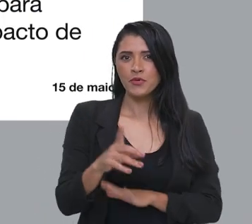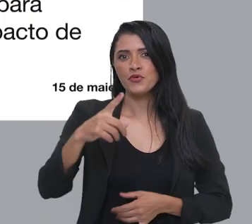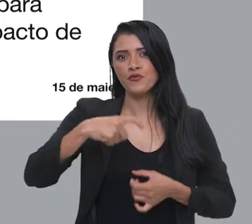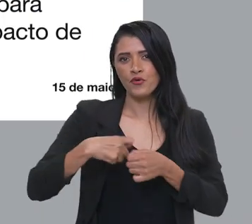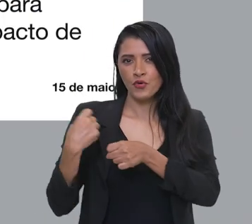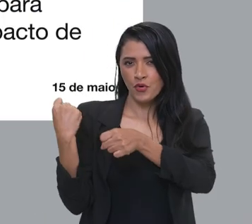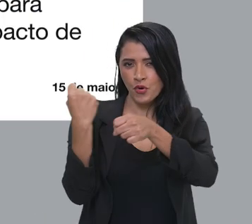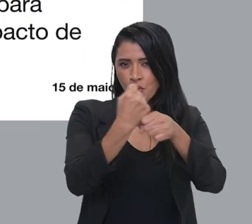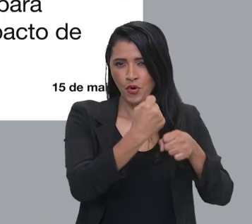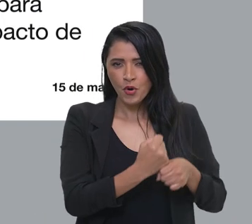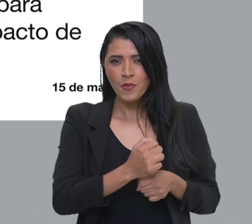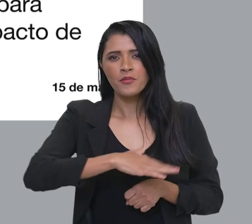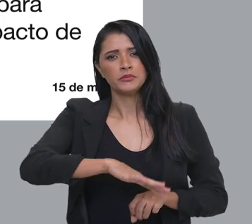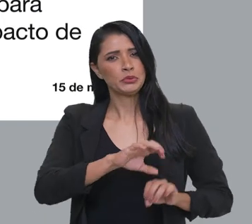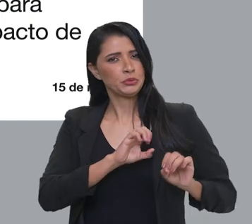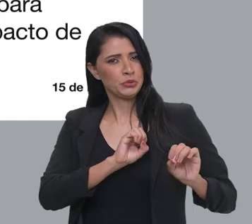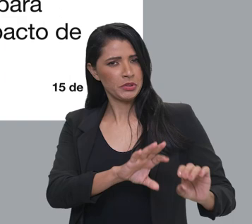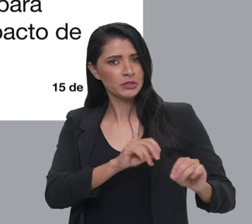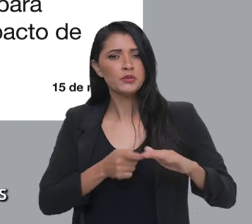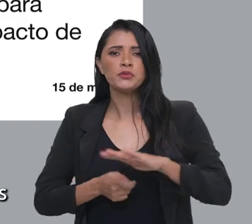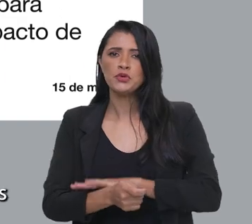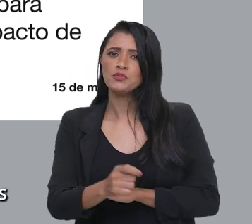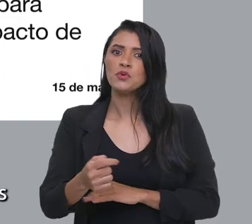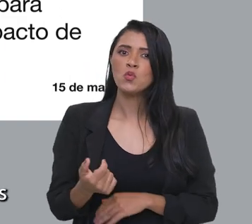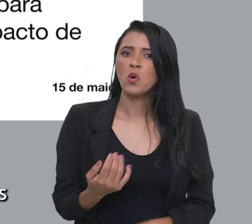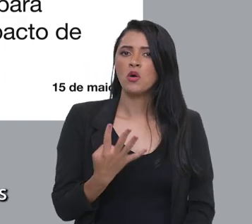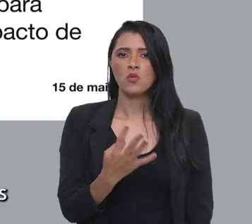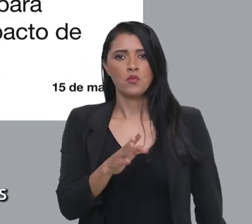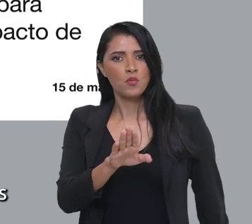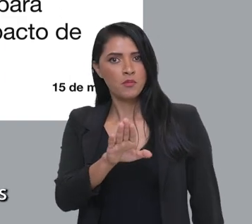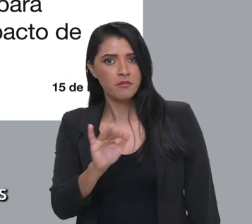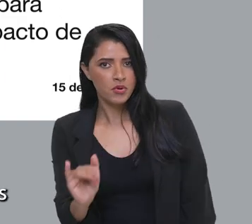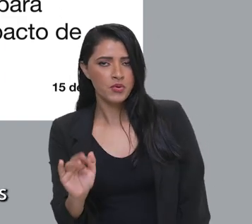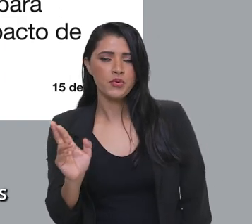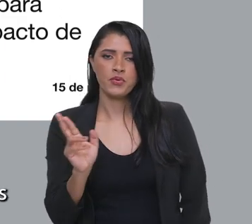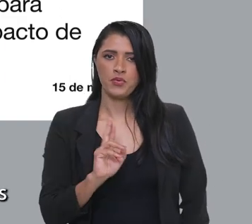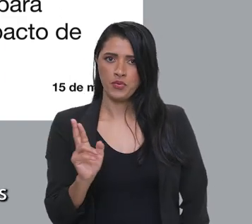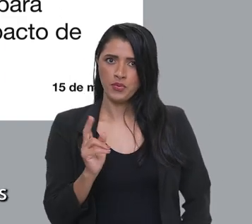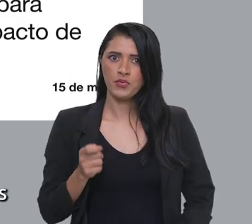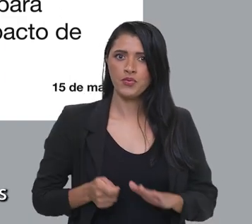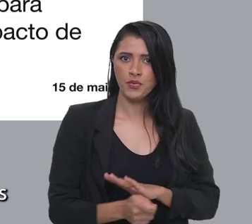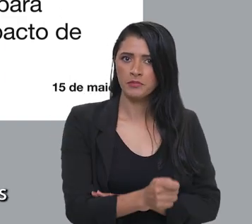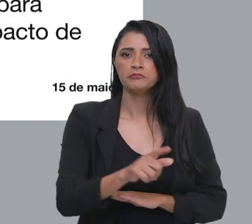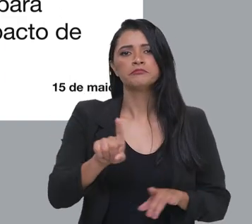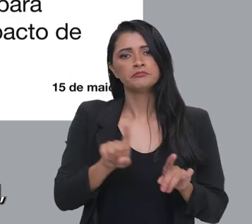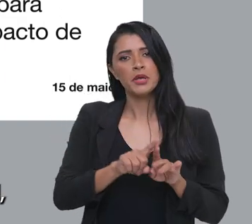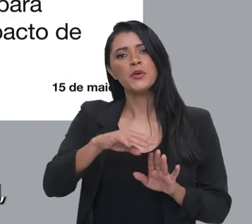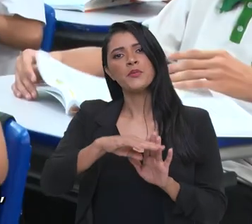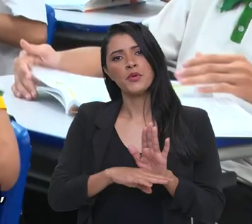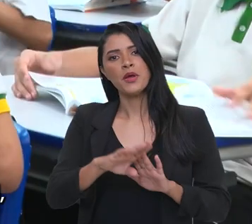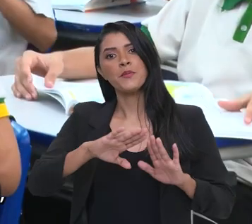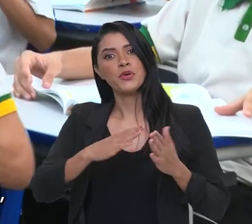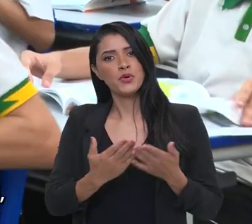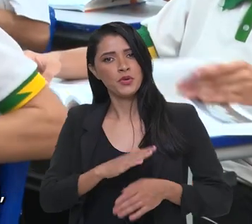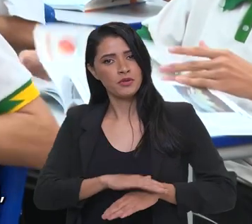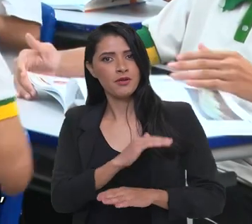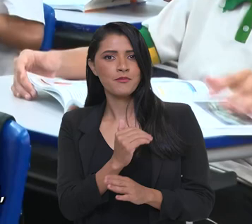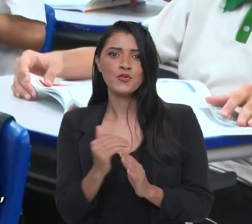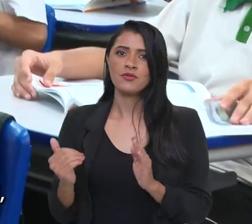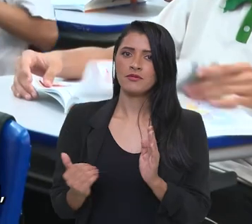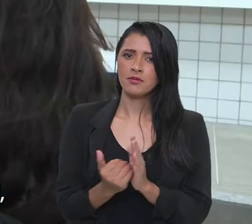do programa de retomada de obras na educação com investimentos de quase 4 bilhões de reais e do programa